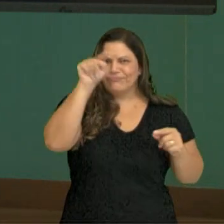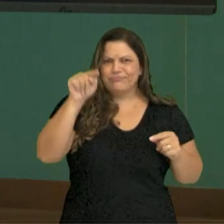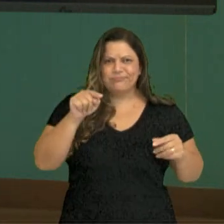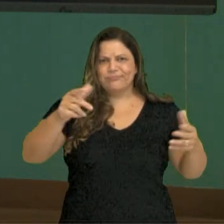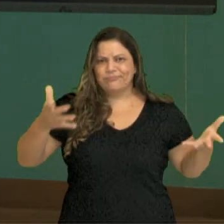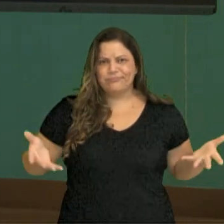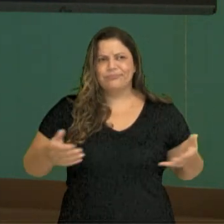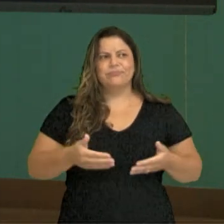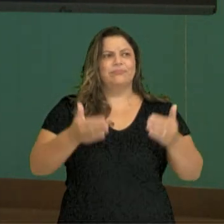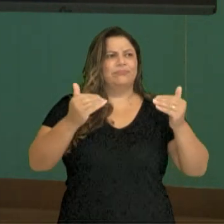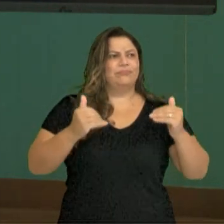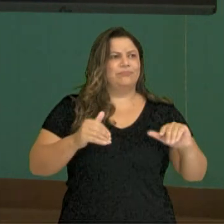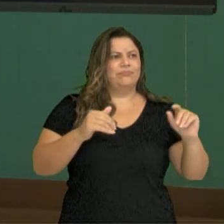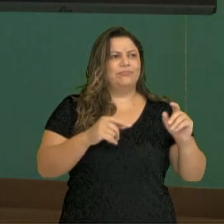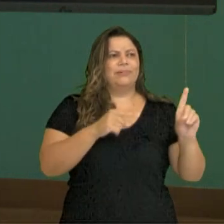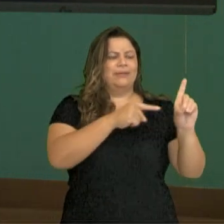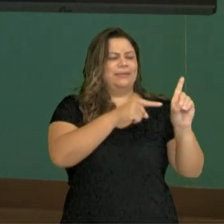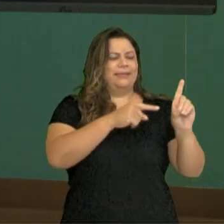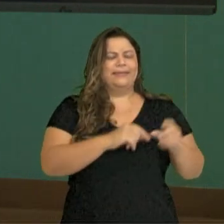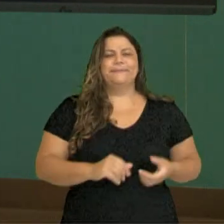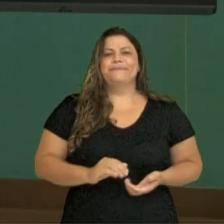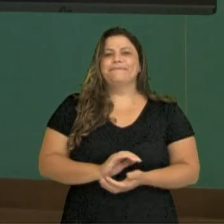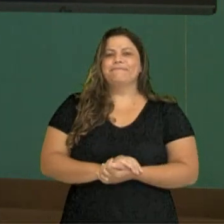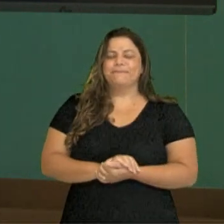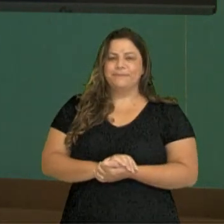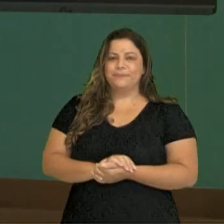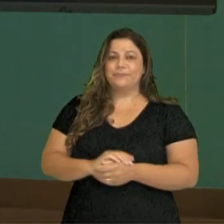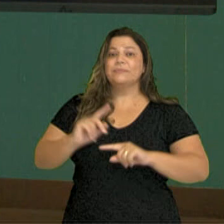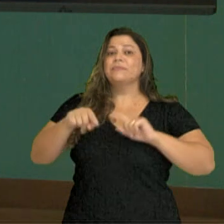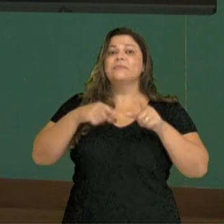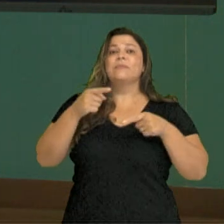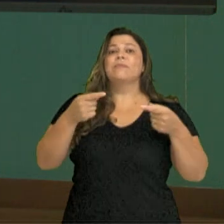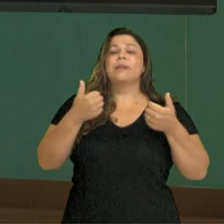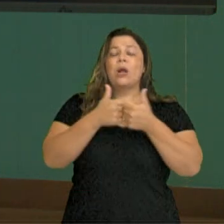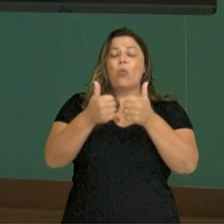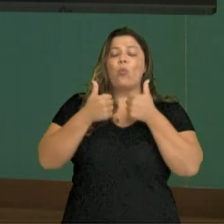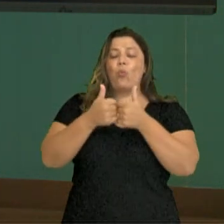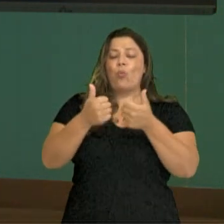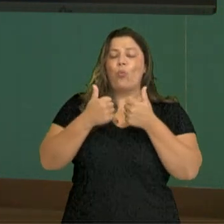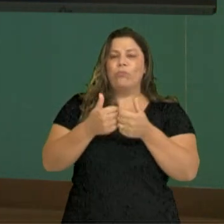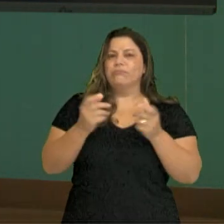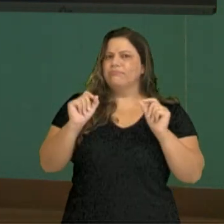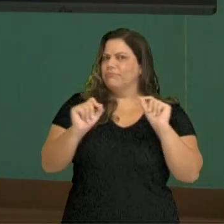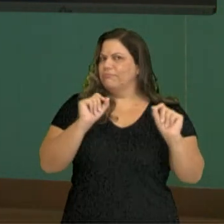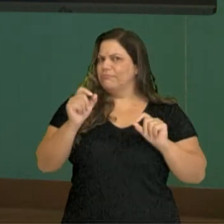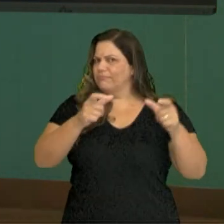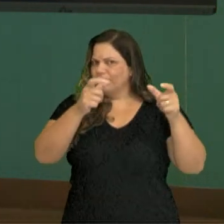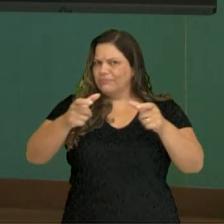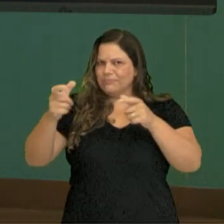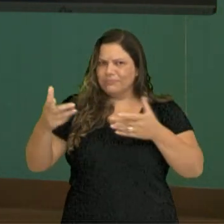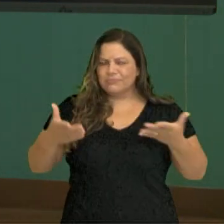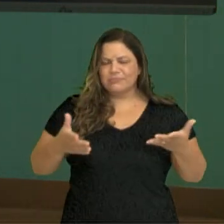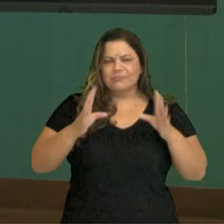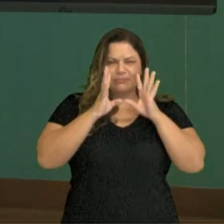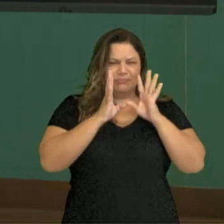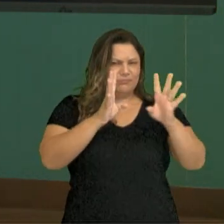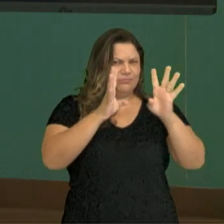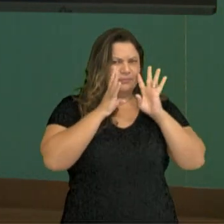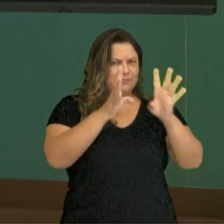E a letra D. Where do you go to catch a bus? Para pegar um ônibus onde você vai. Então, presta